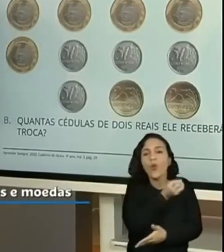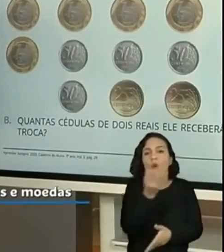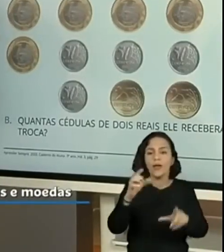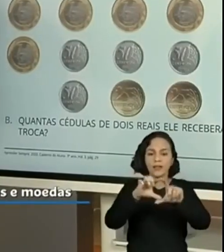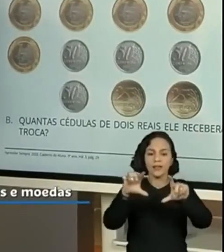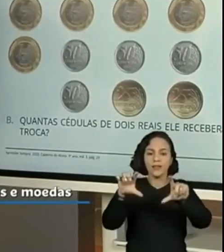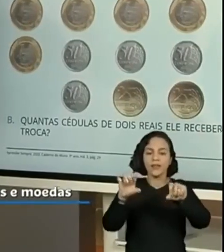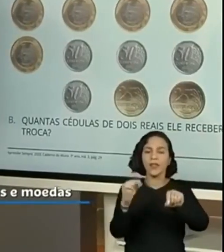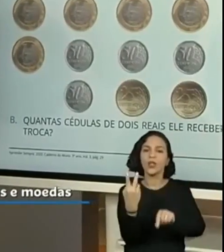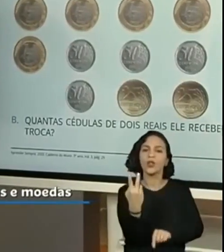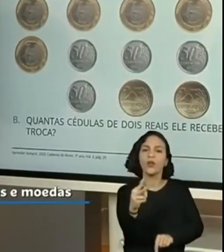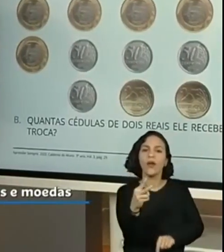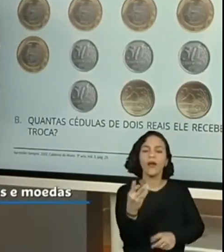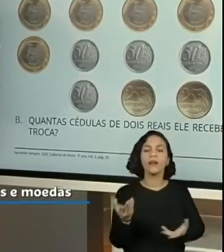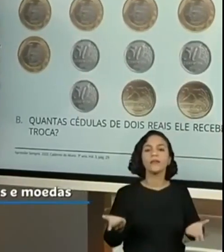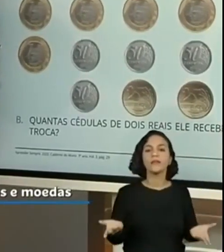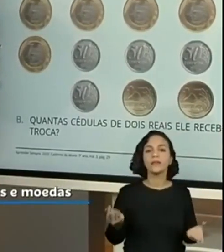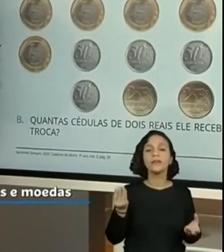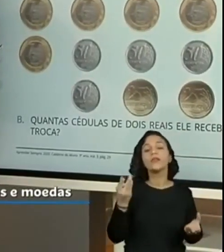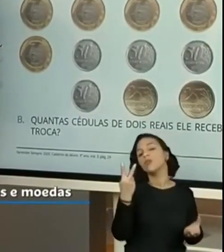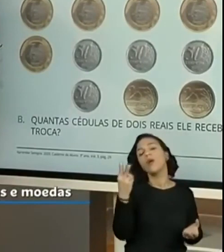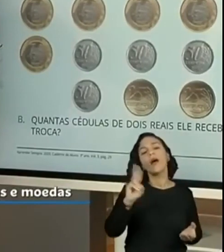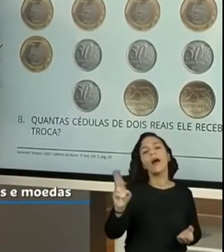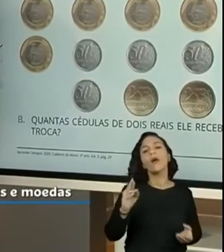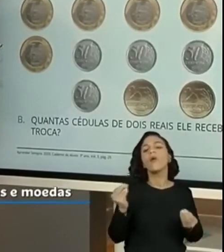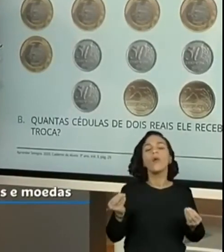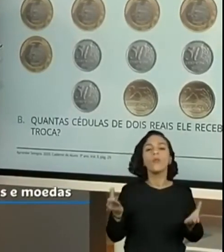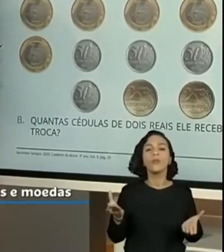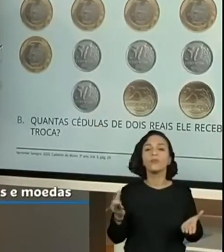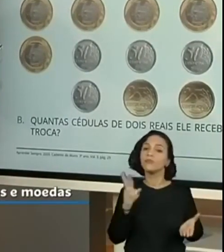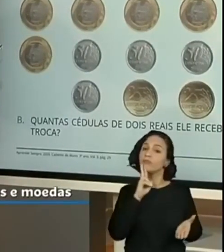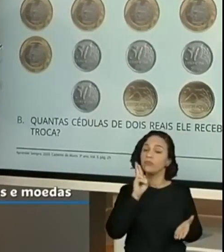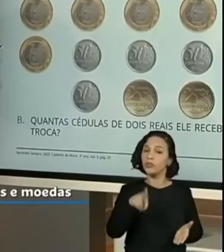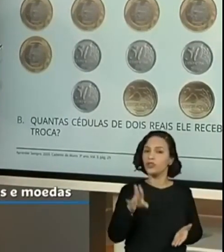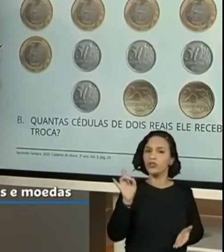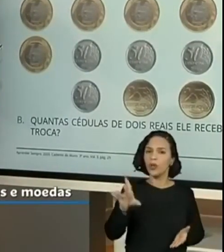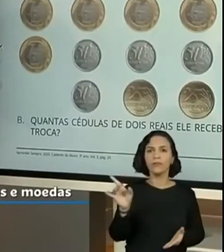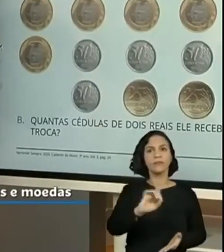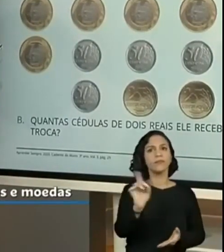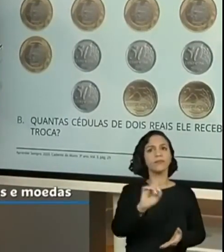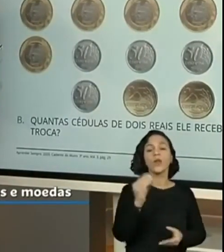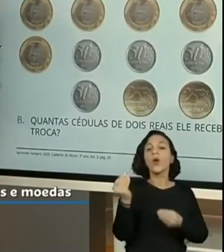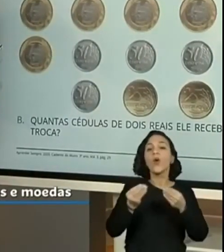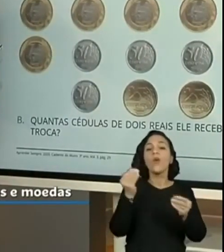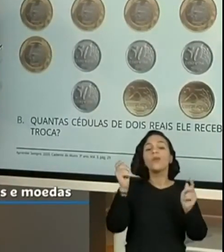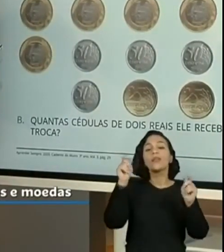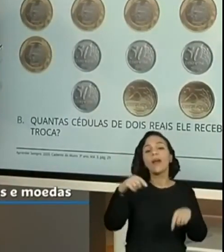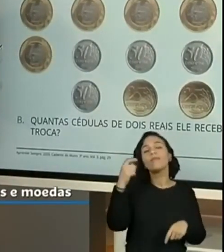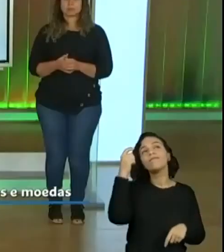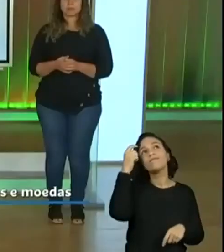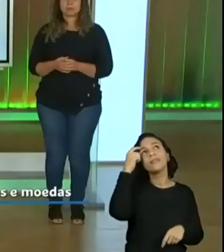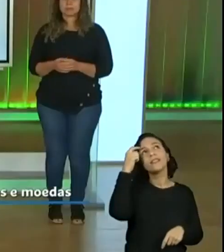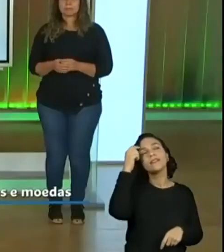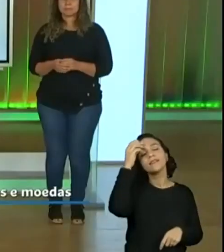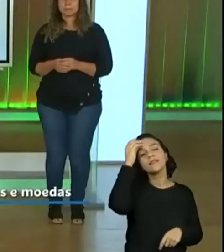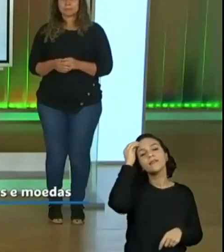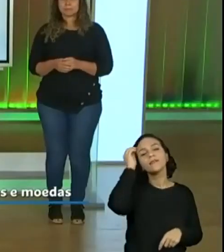quantidade de cédulas de dois reais. Não vale só colocar a resposta. Tem que falar que jeito você pensou, tá bom?